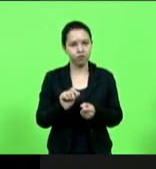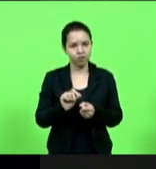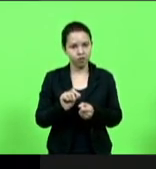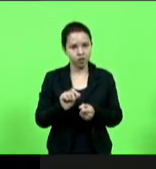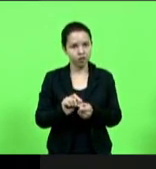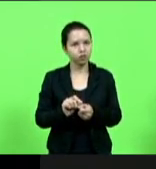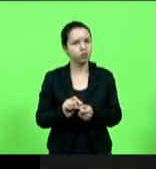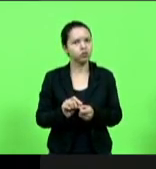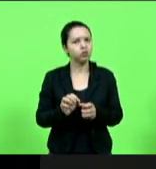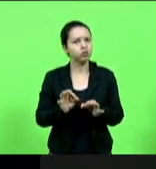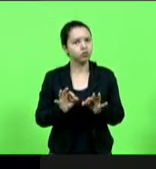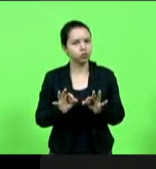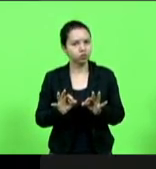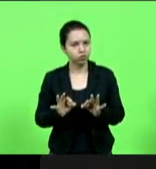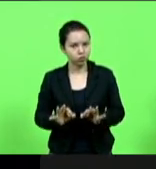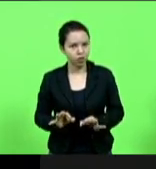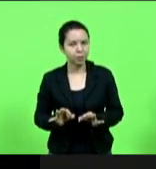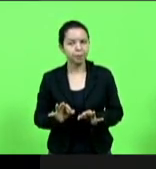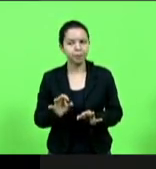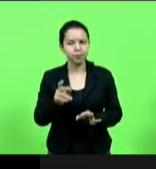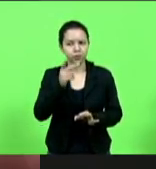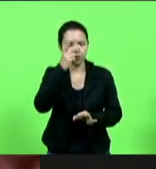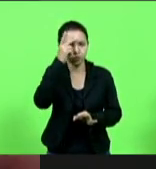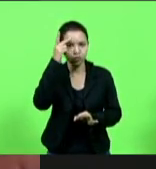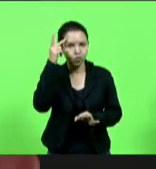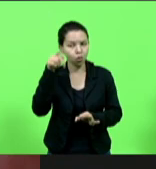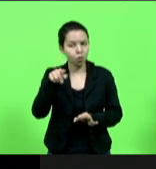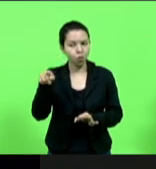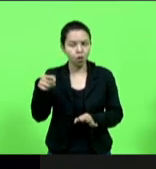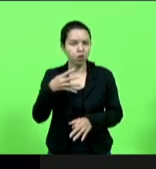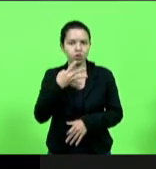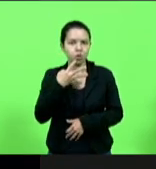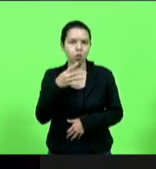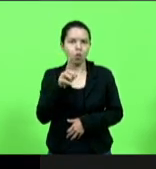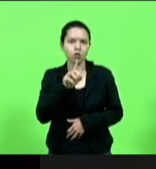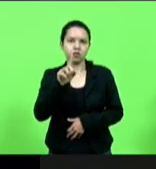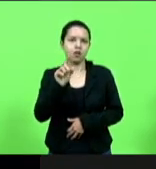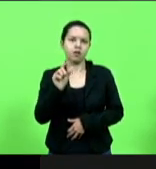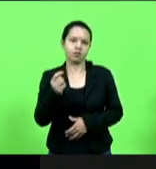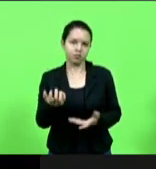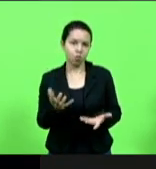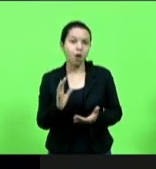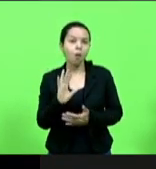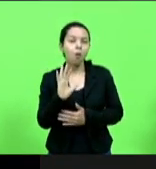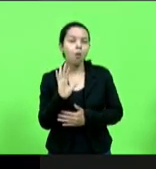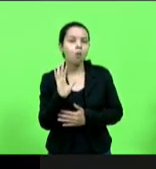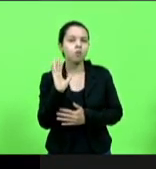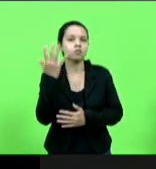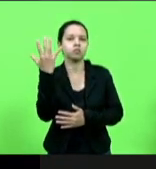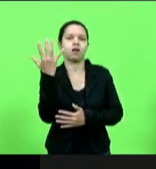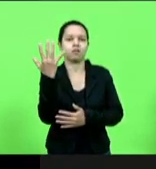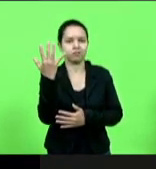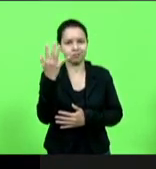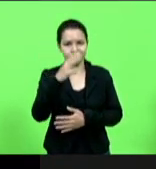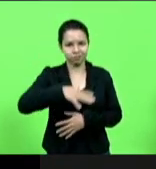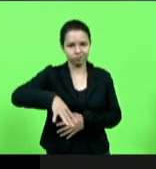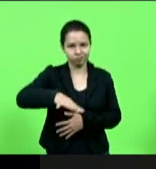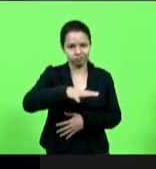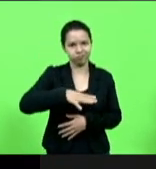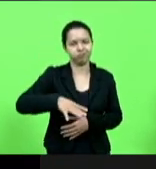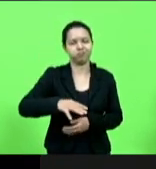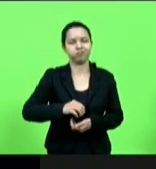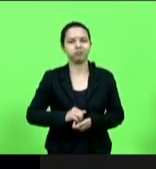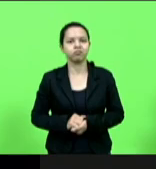certeza por pessoas que não conhecem a nossa realidade a comissão de justiça